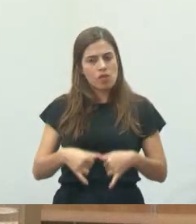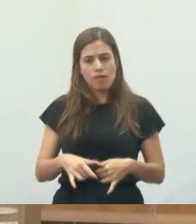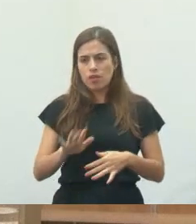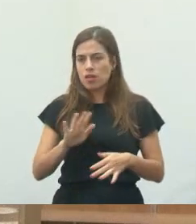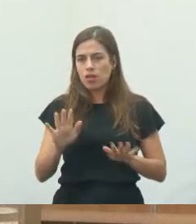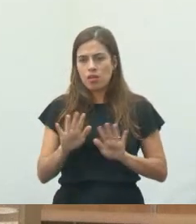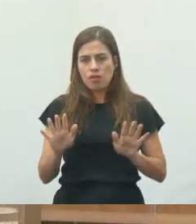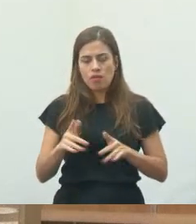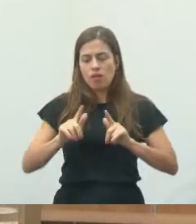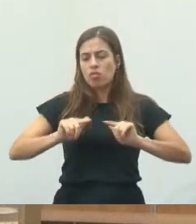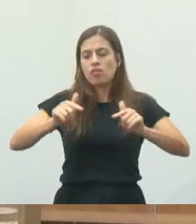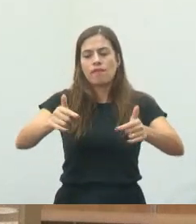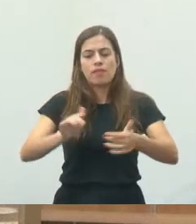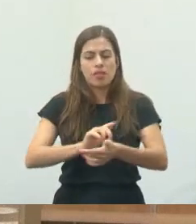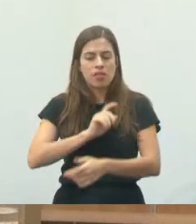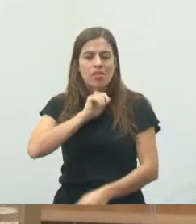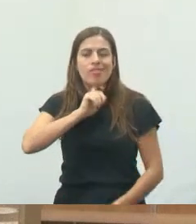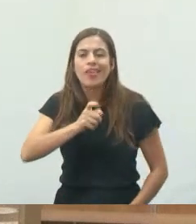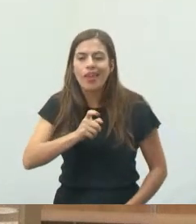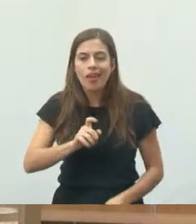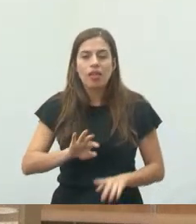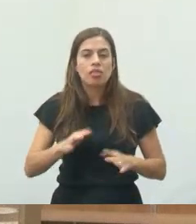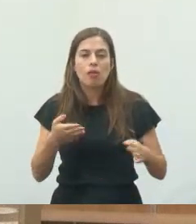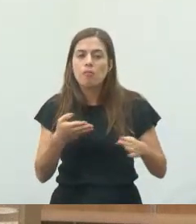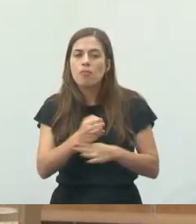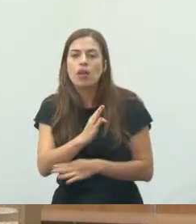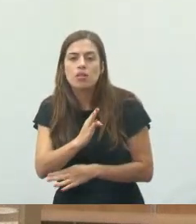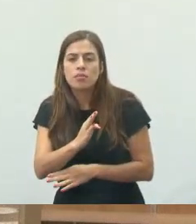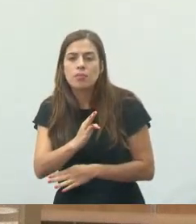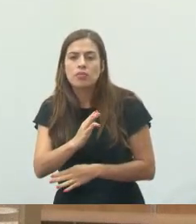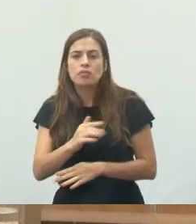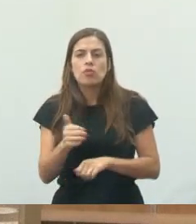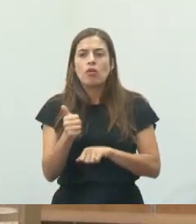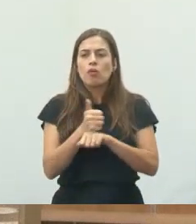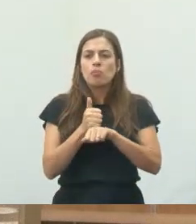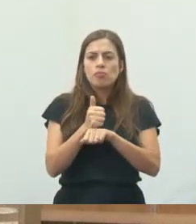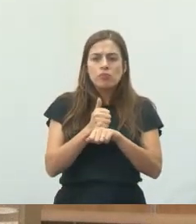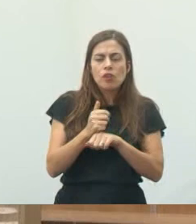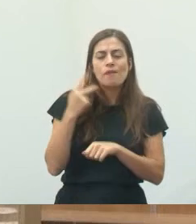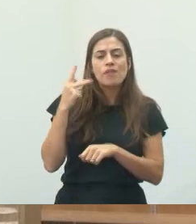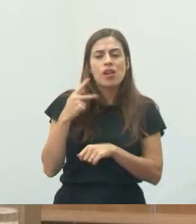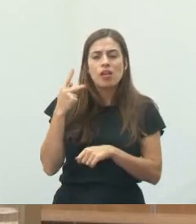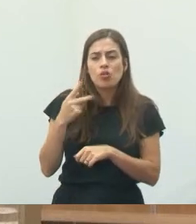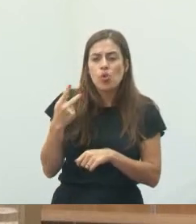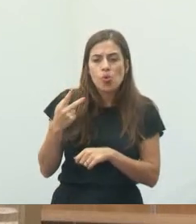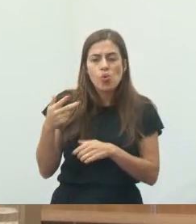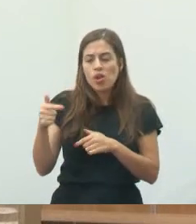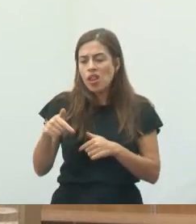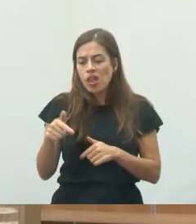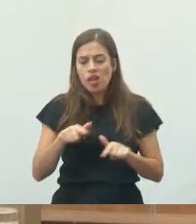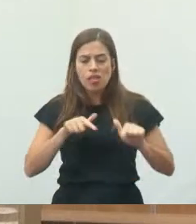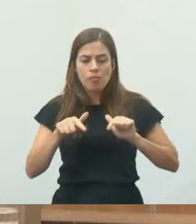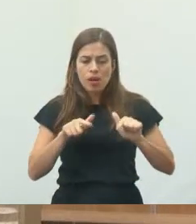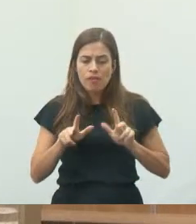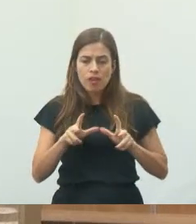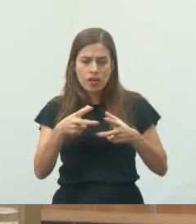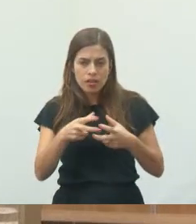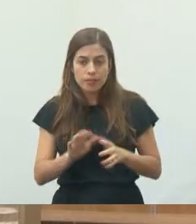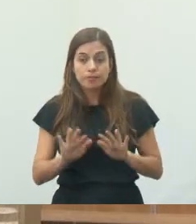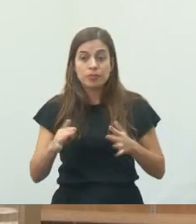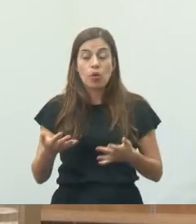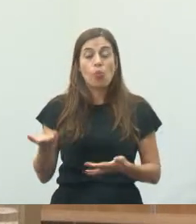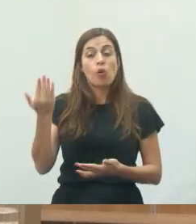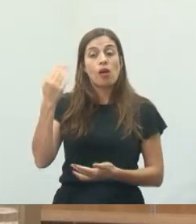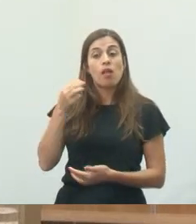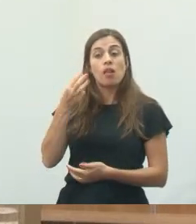não estou aqui para fazer defesa de ninguém, que não teve participação de funcionários, de vereadores. Então, na ocasião dos